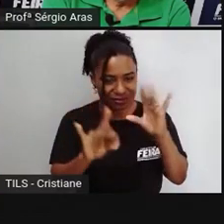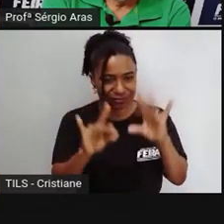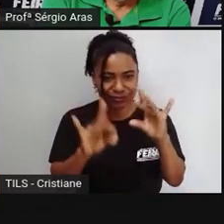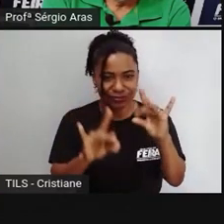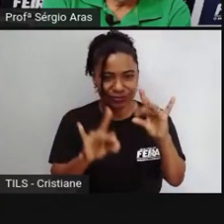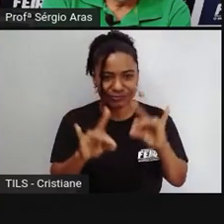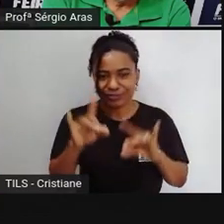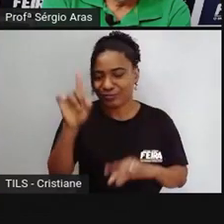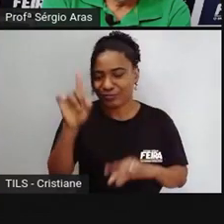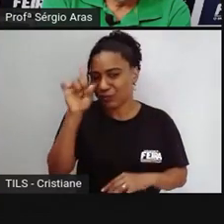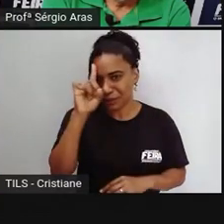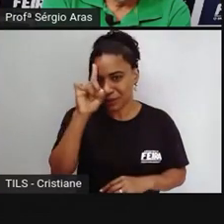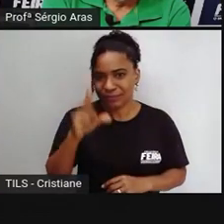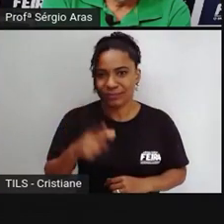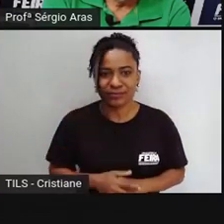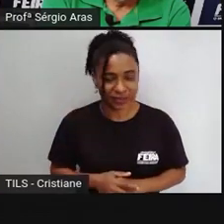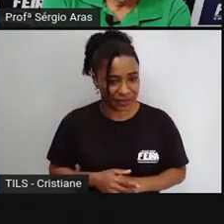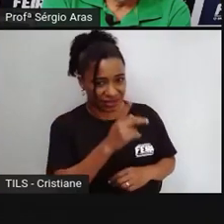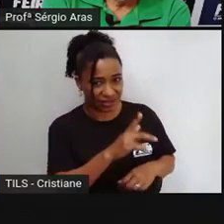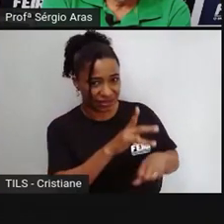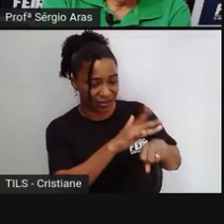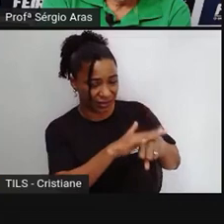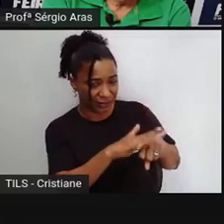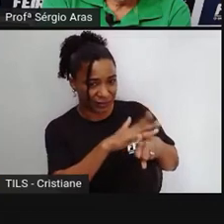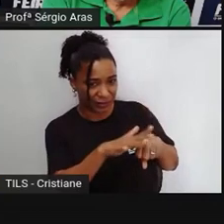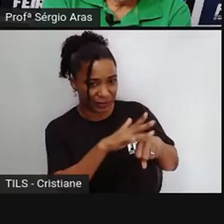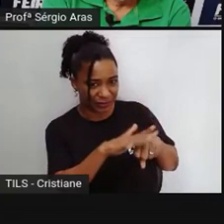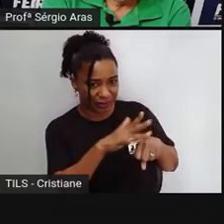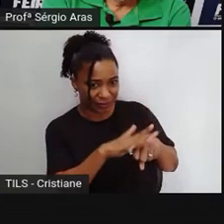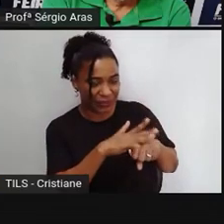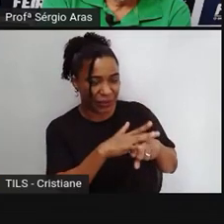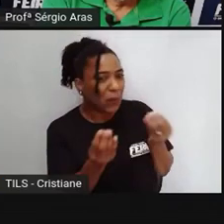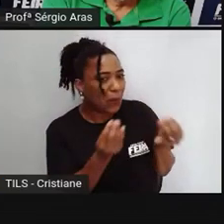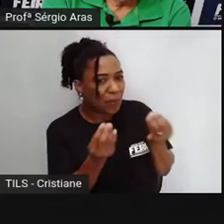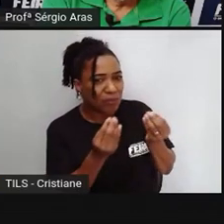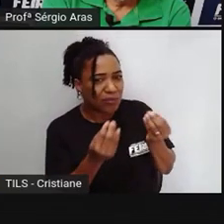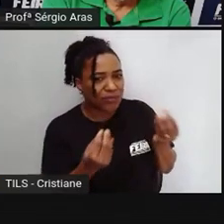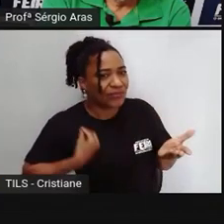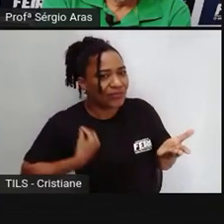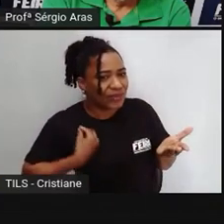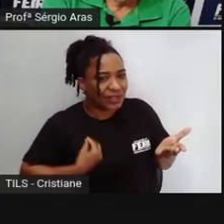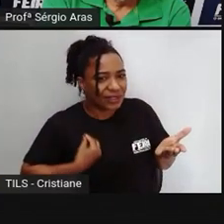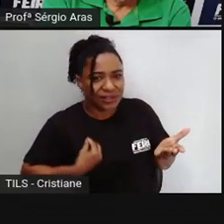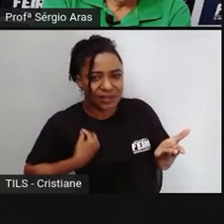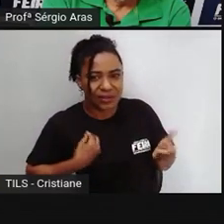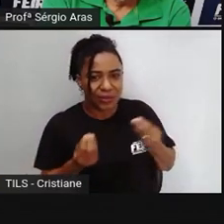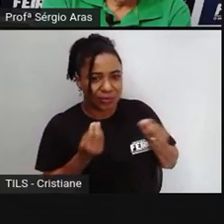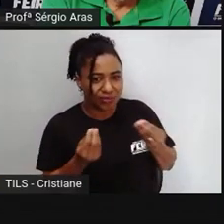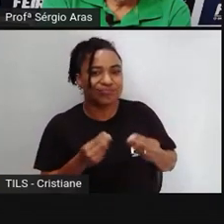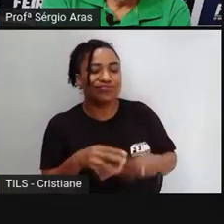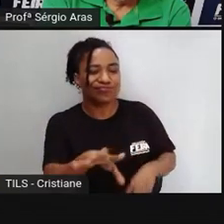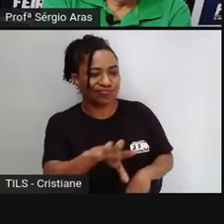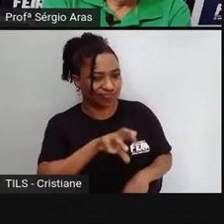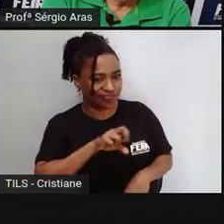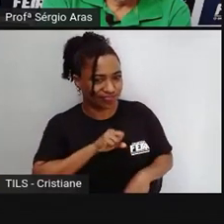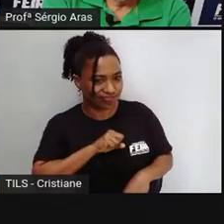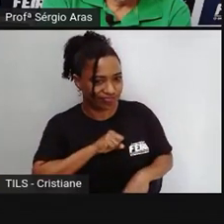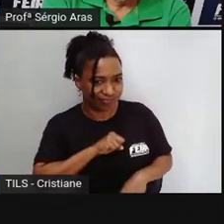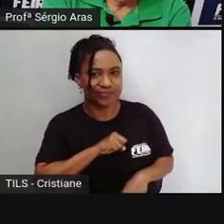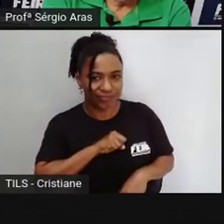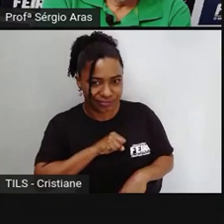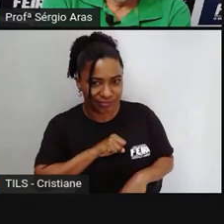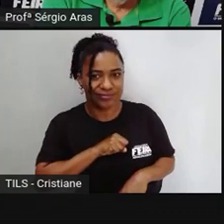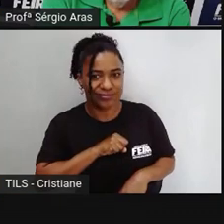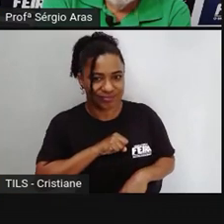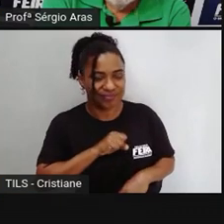vocês adoecem por conta de ter que conviver nessa umidade todo dia Natan já ficou doente? já várias vezes gastando dinheiro com remédio